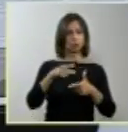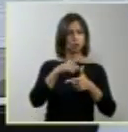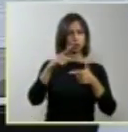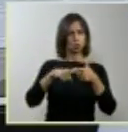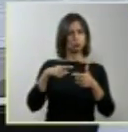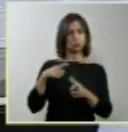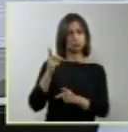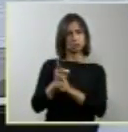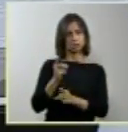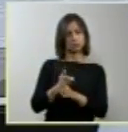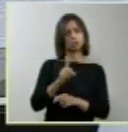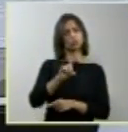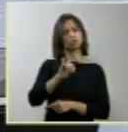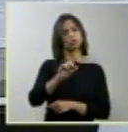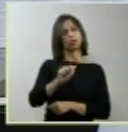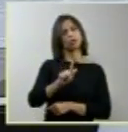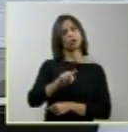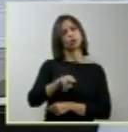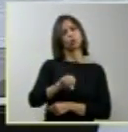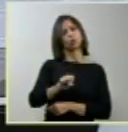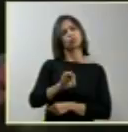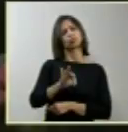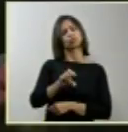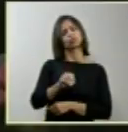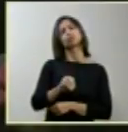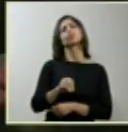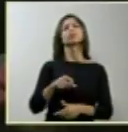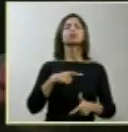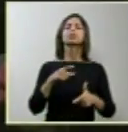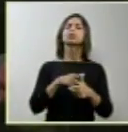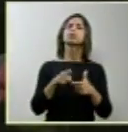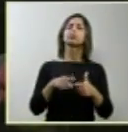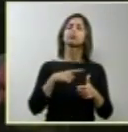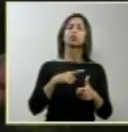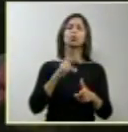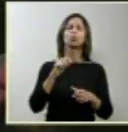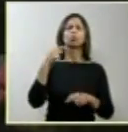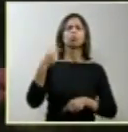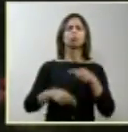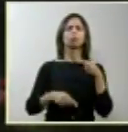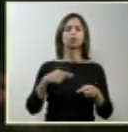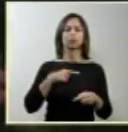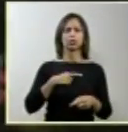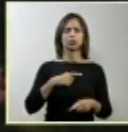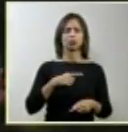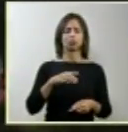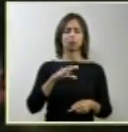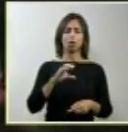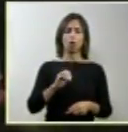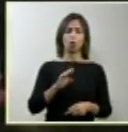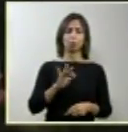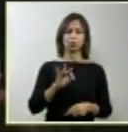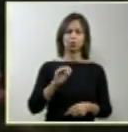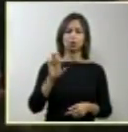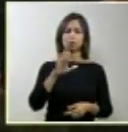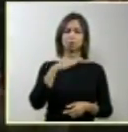fetal que são absolutamente indiscutíveis. Óbito fetal e